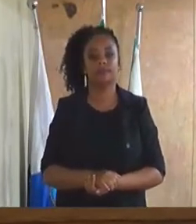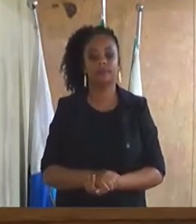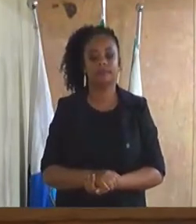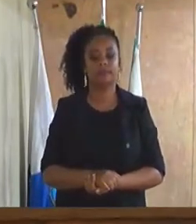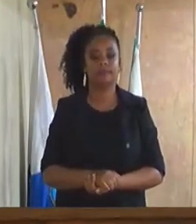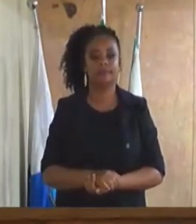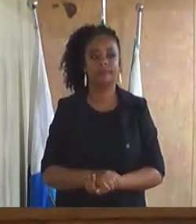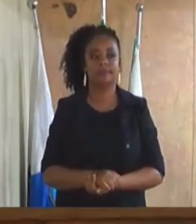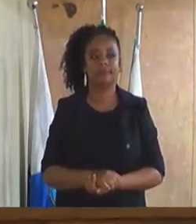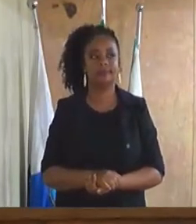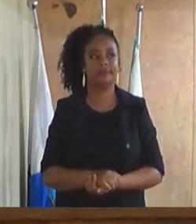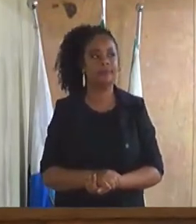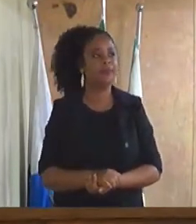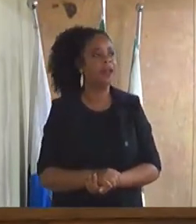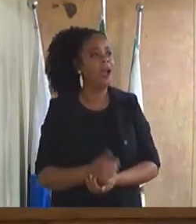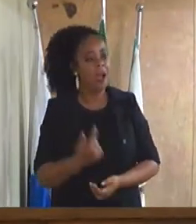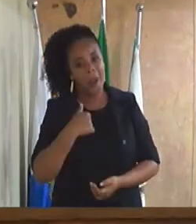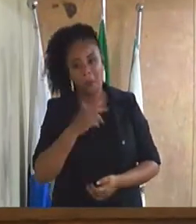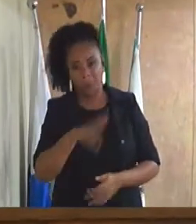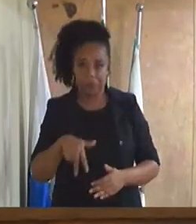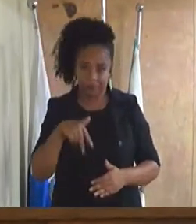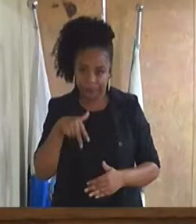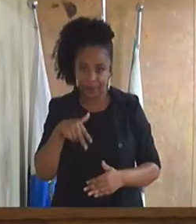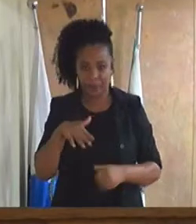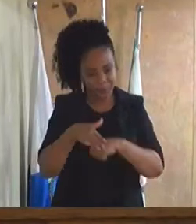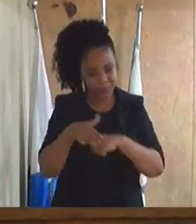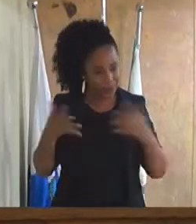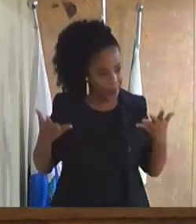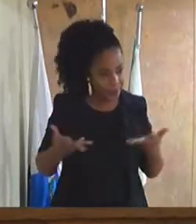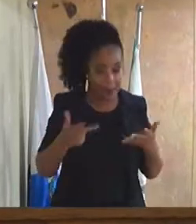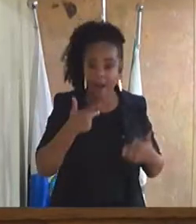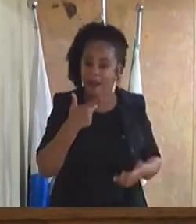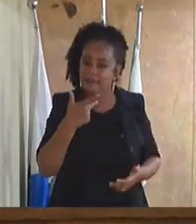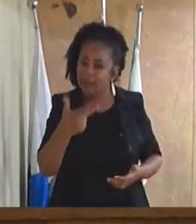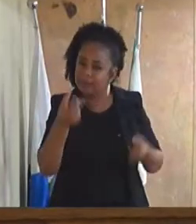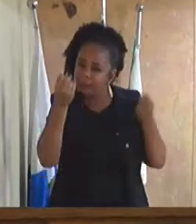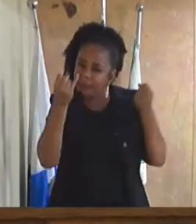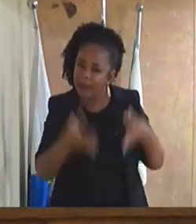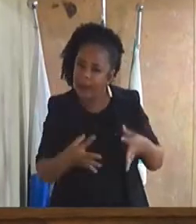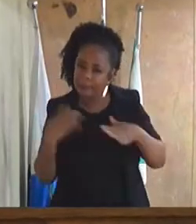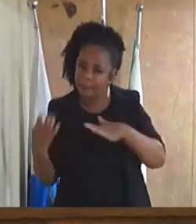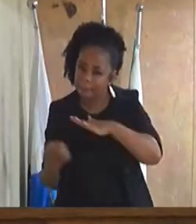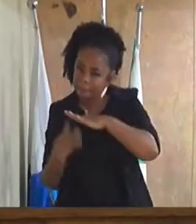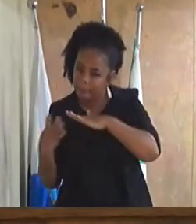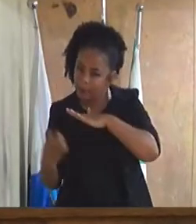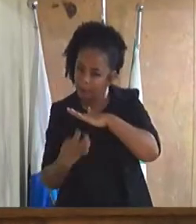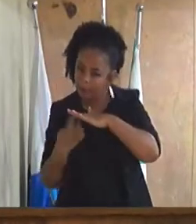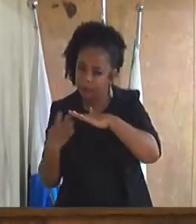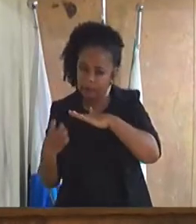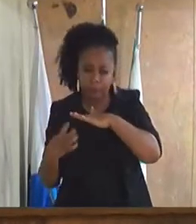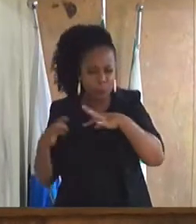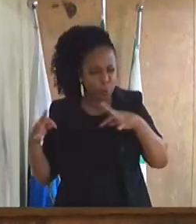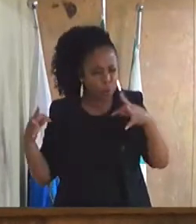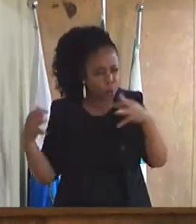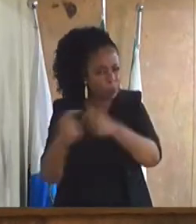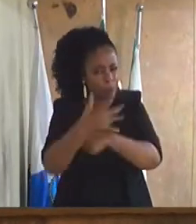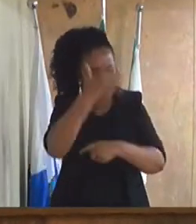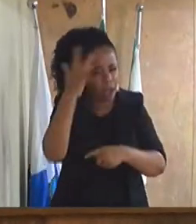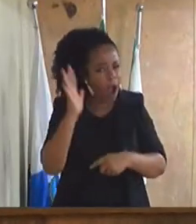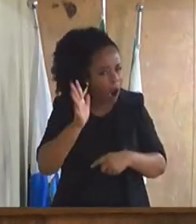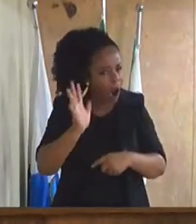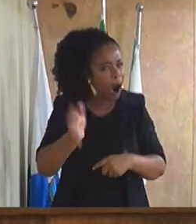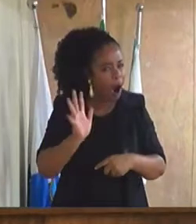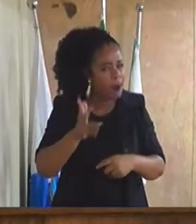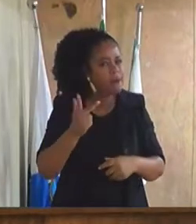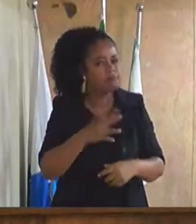O me traz nessa noite de hoje é para falar dessa empresa que todo mundo já conhece. essa